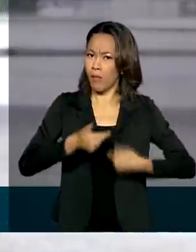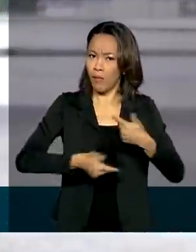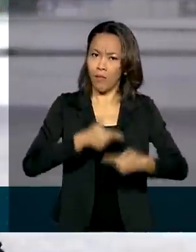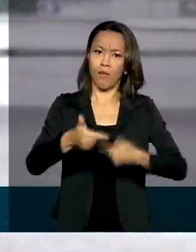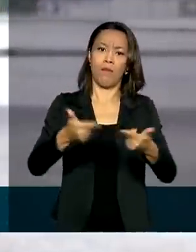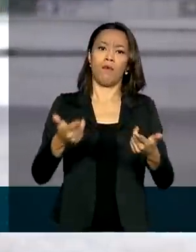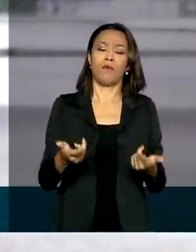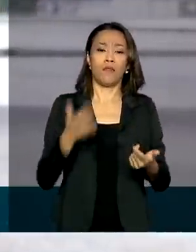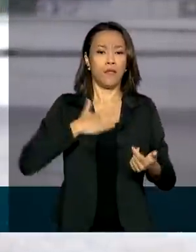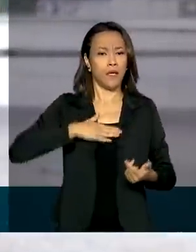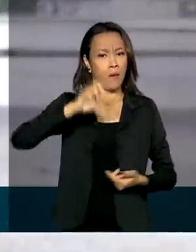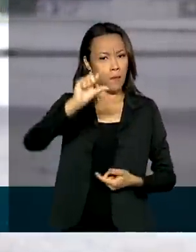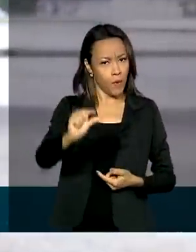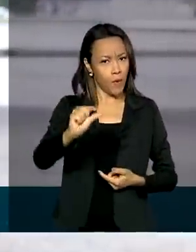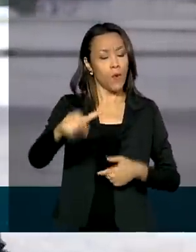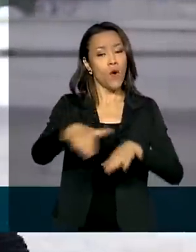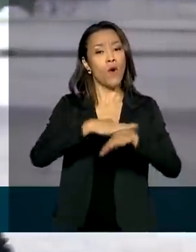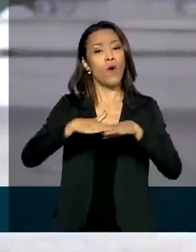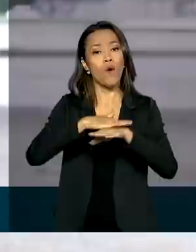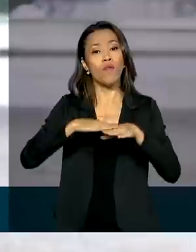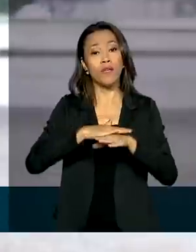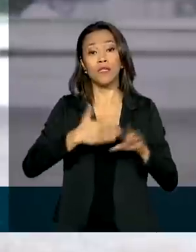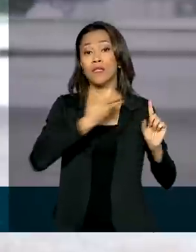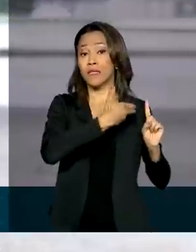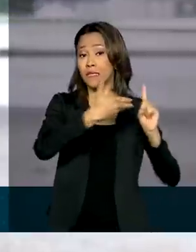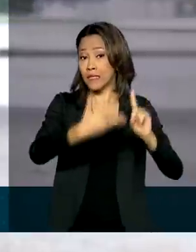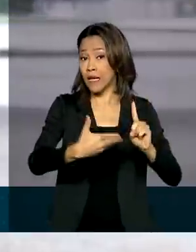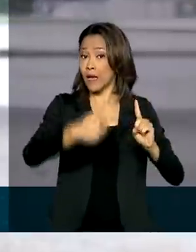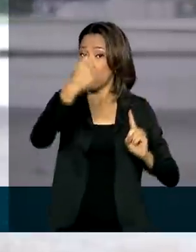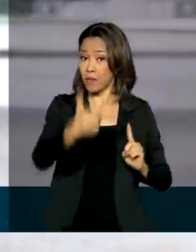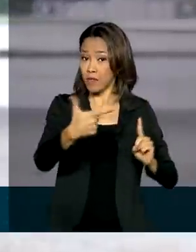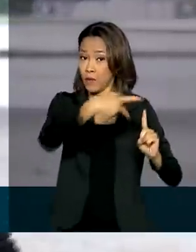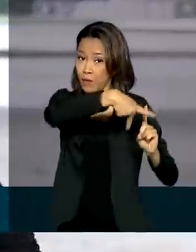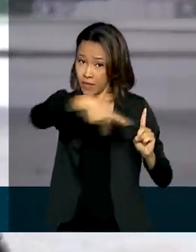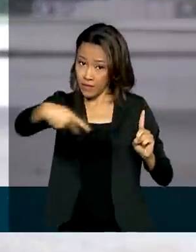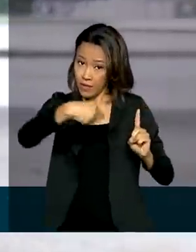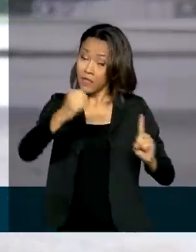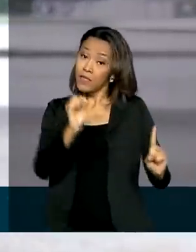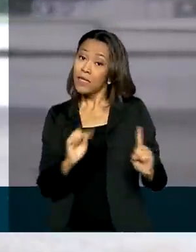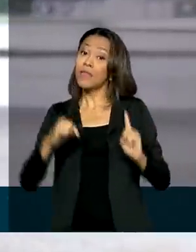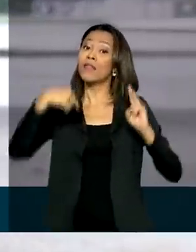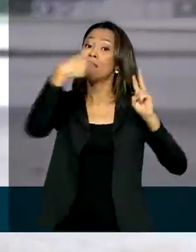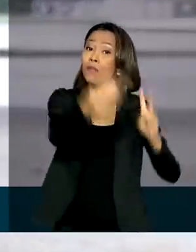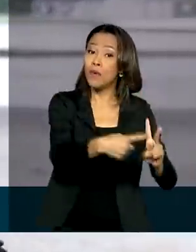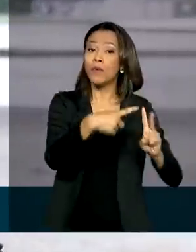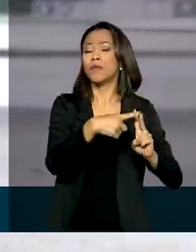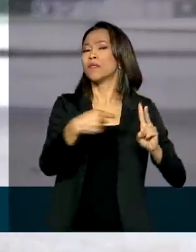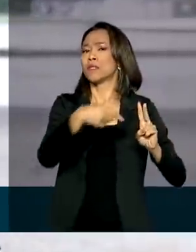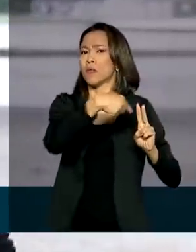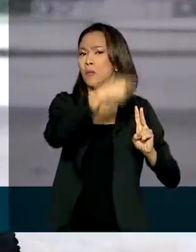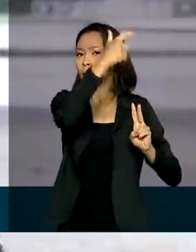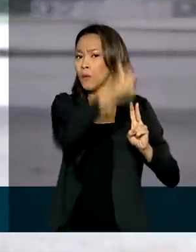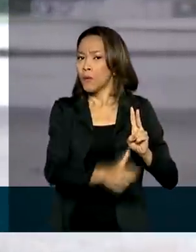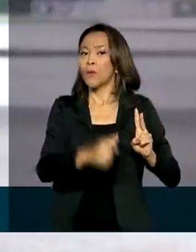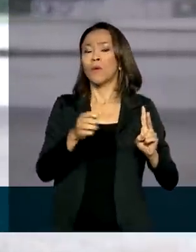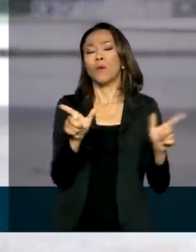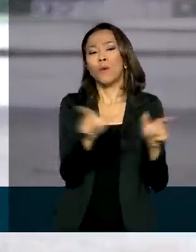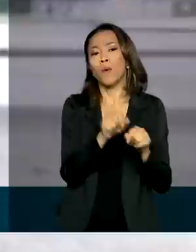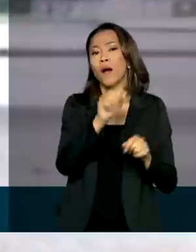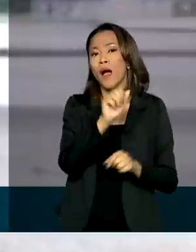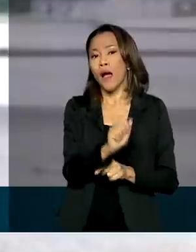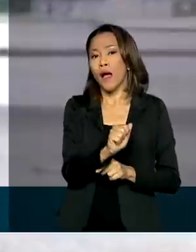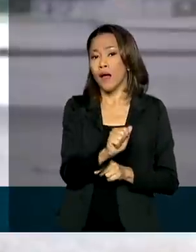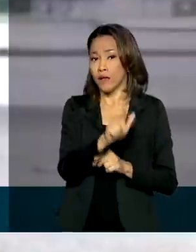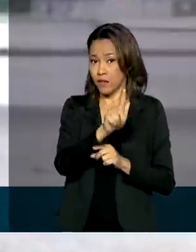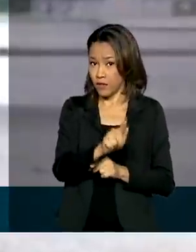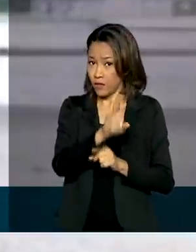conversar com o vice-presidente Hamilton Mourão. Depois será a vez do advogado-geral da União, José Levi. E na sequência,